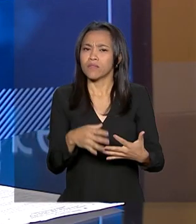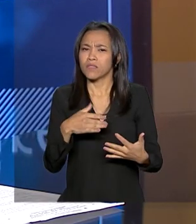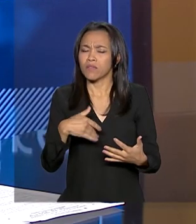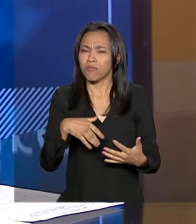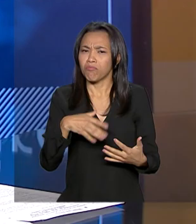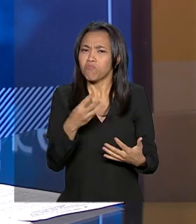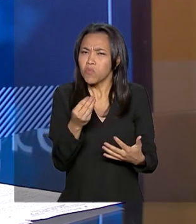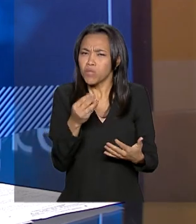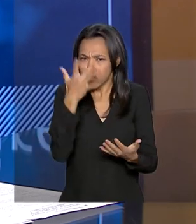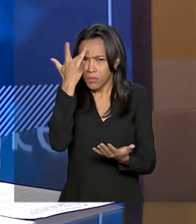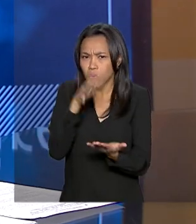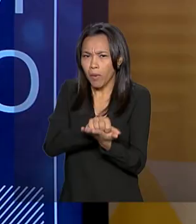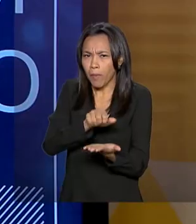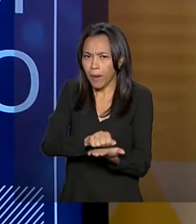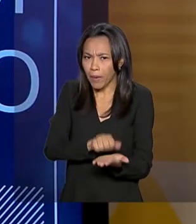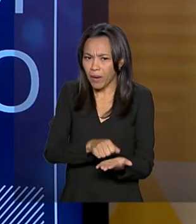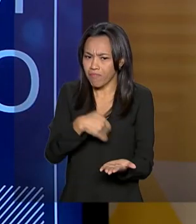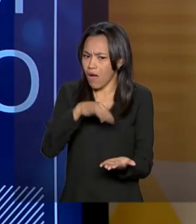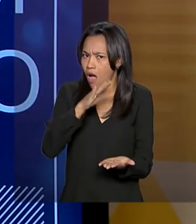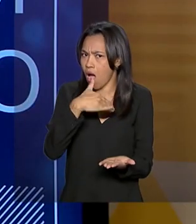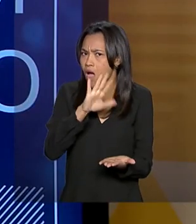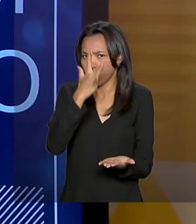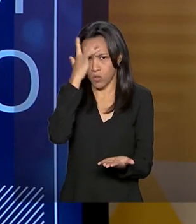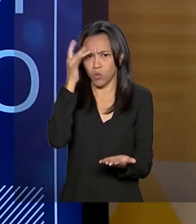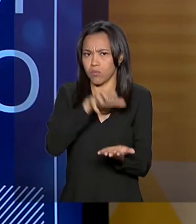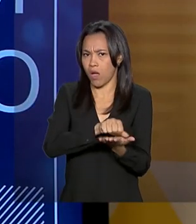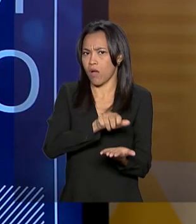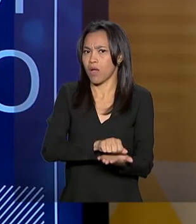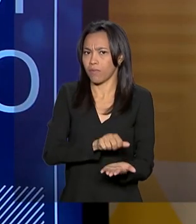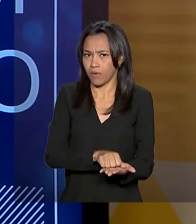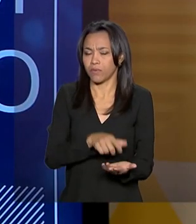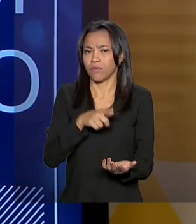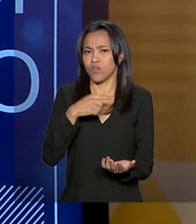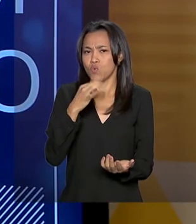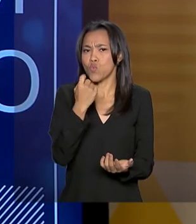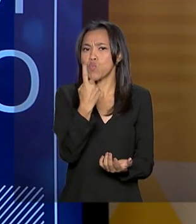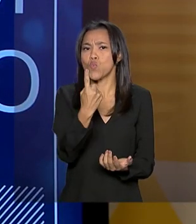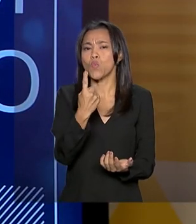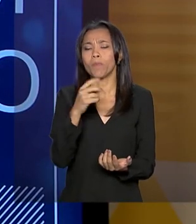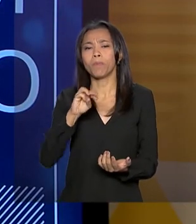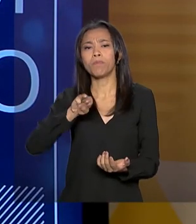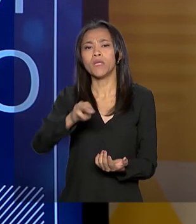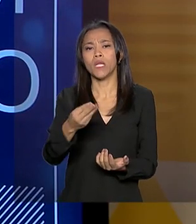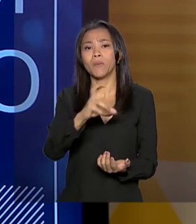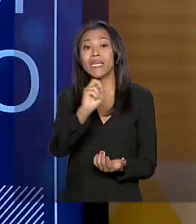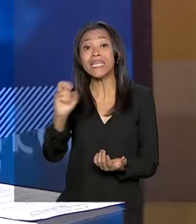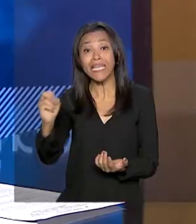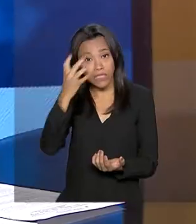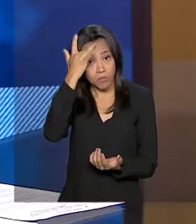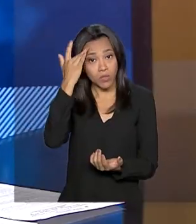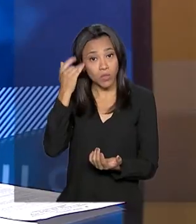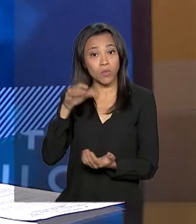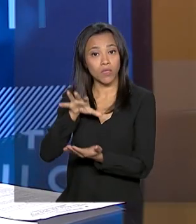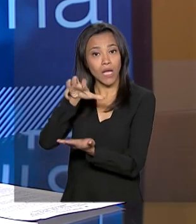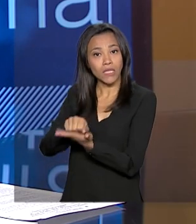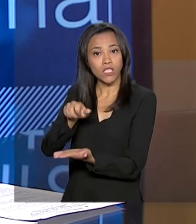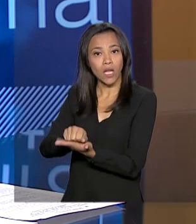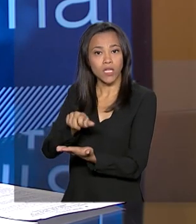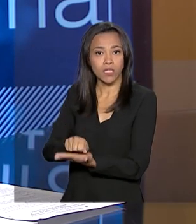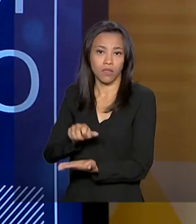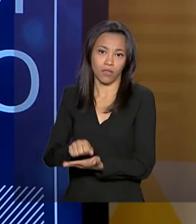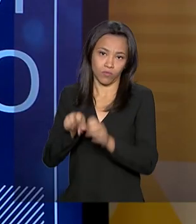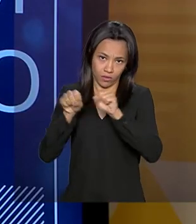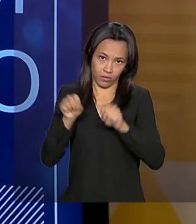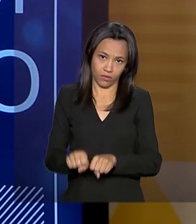cadastrados. Mais? Mais. Mais. Mais. Já passou de 1,5 milhão agora. Porque diariamente... Diariamente vai